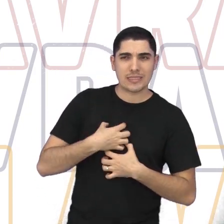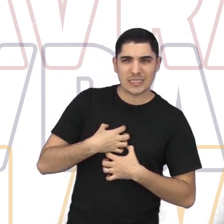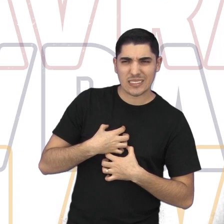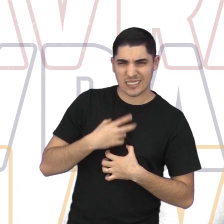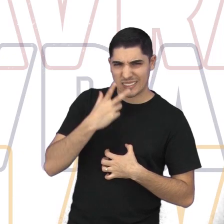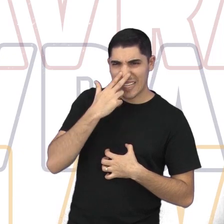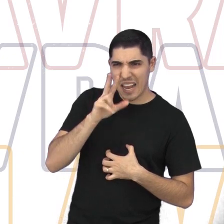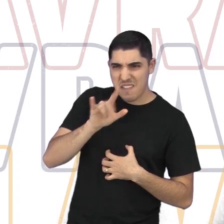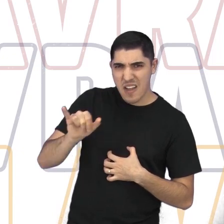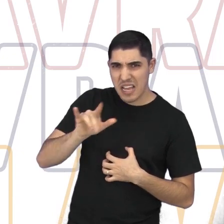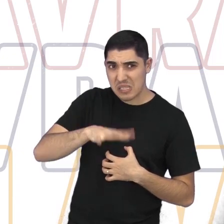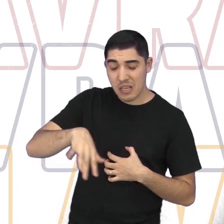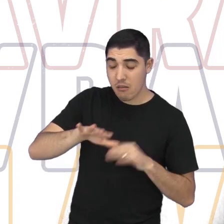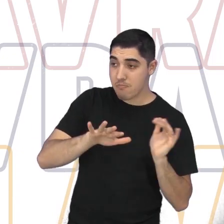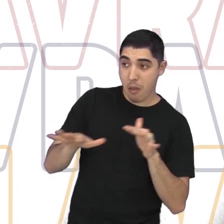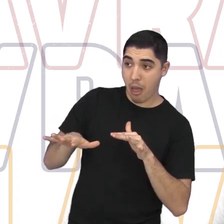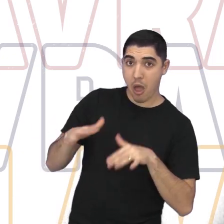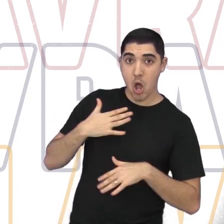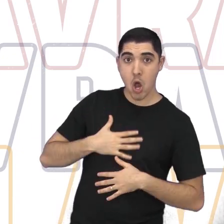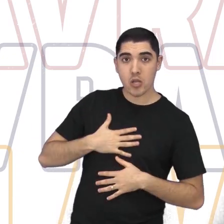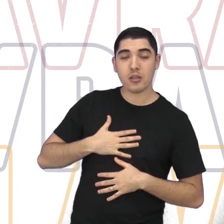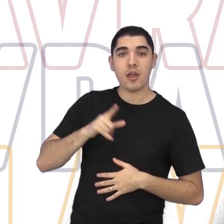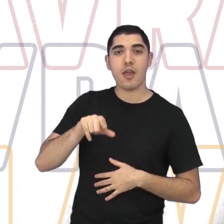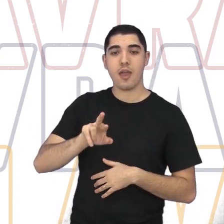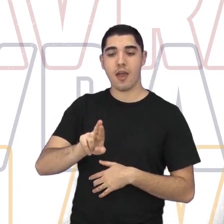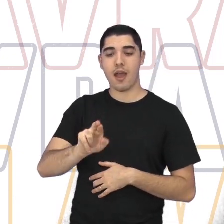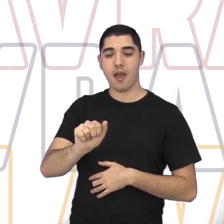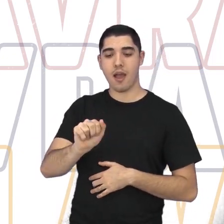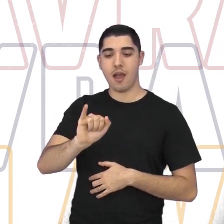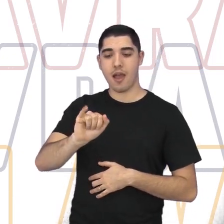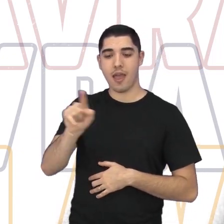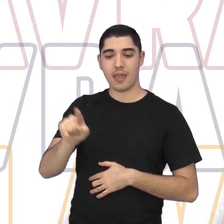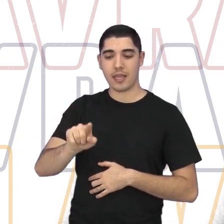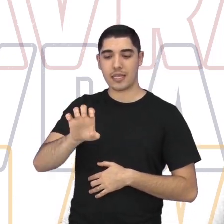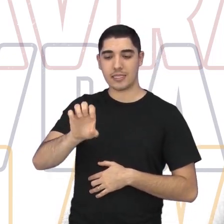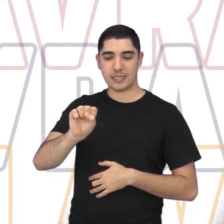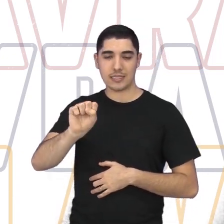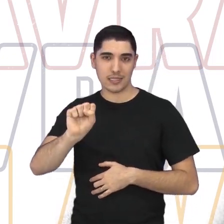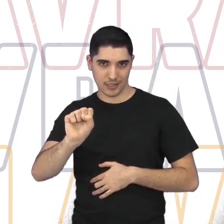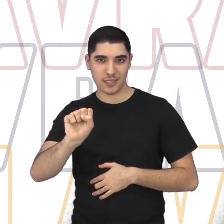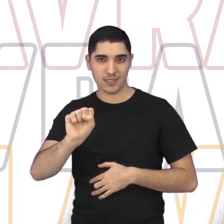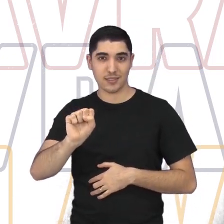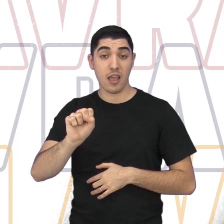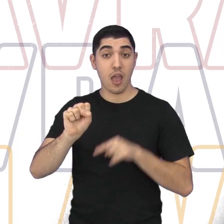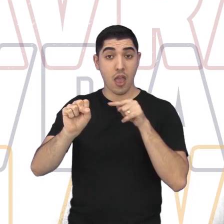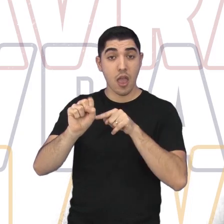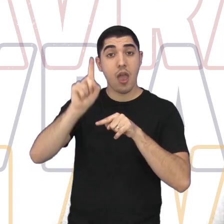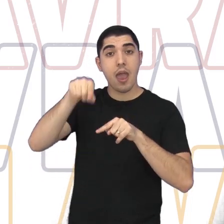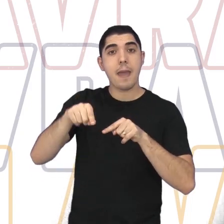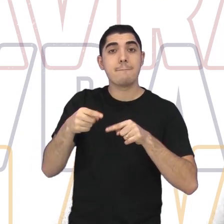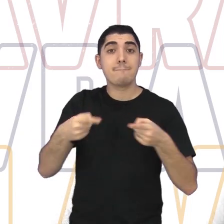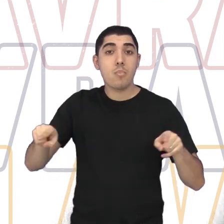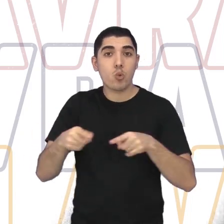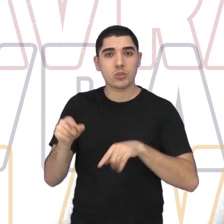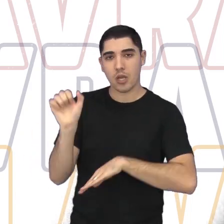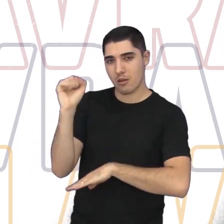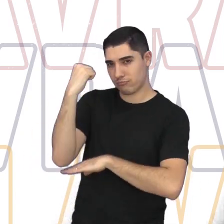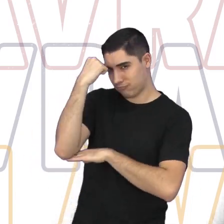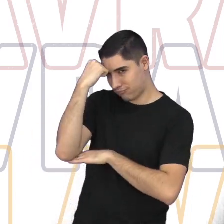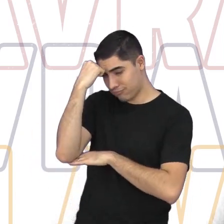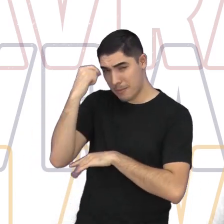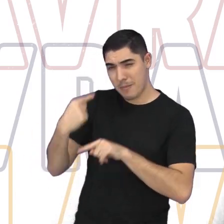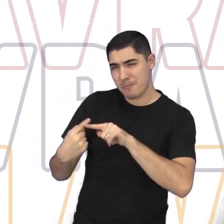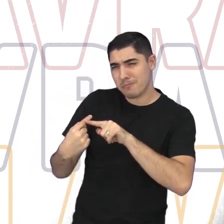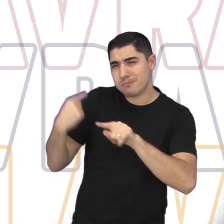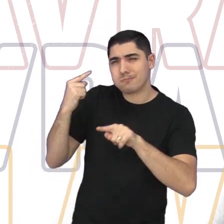algo assim que a gente ficou meio assim, será que chama a atenção deles ou não? Fizemos o Raízes, que são